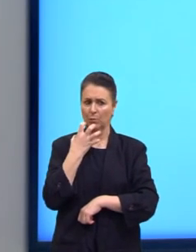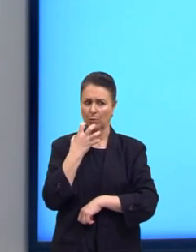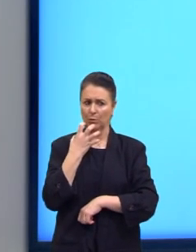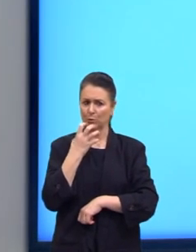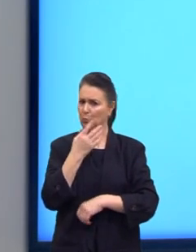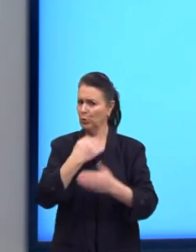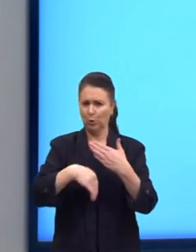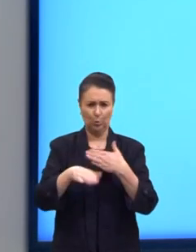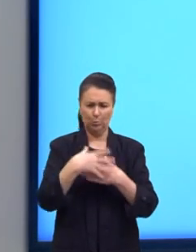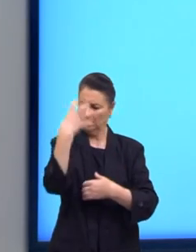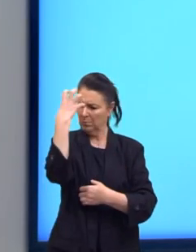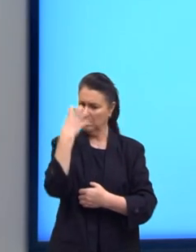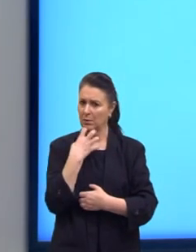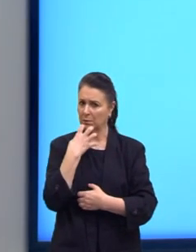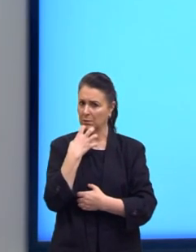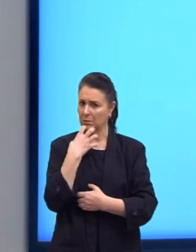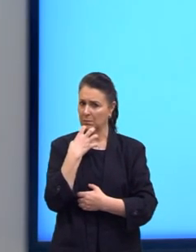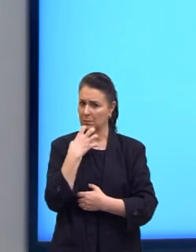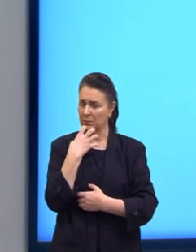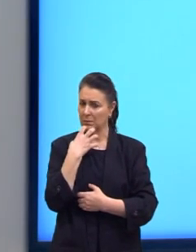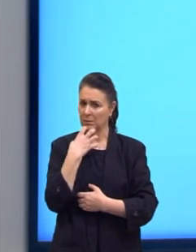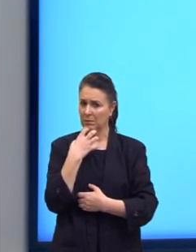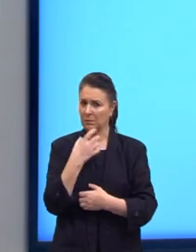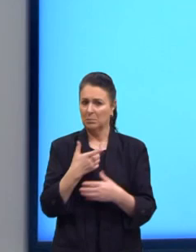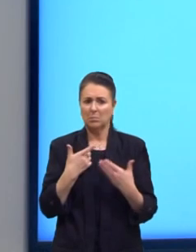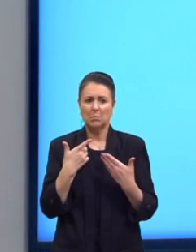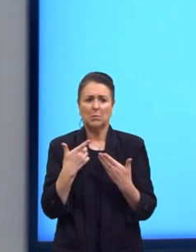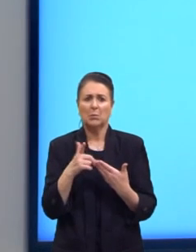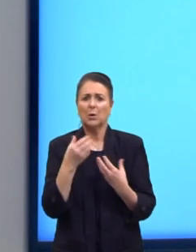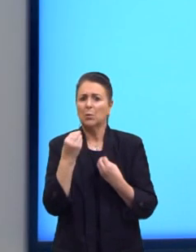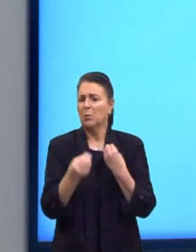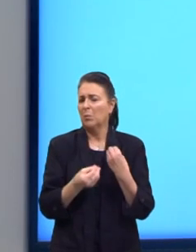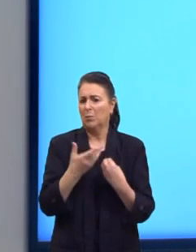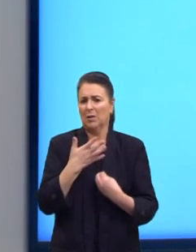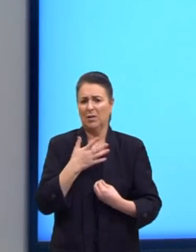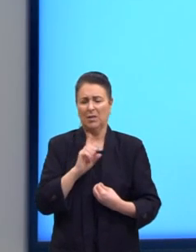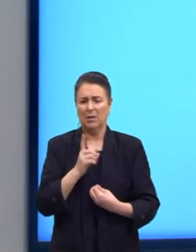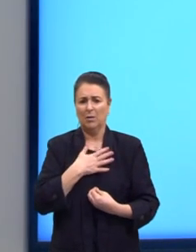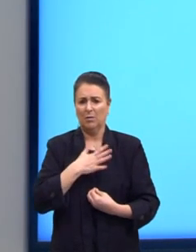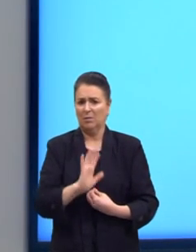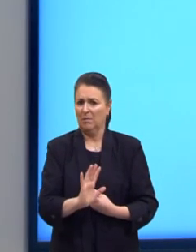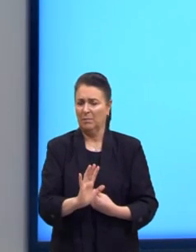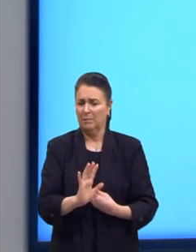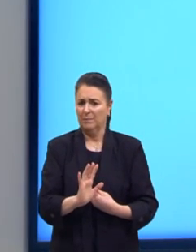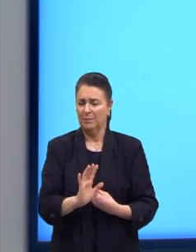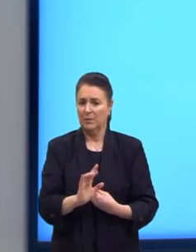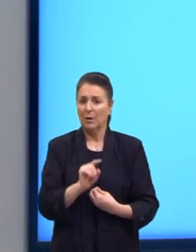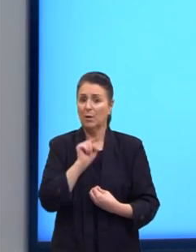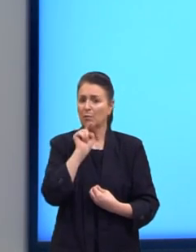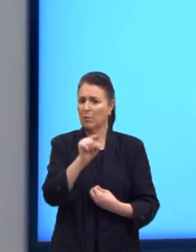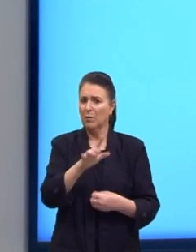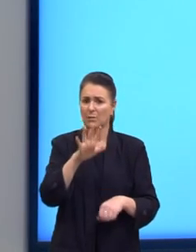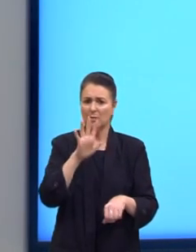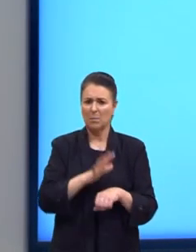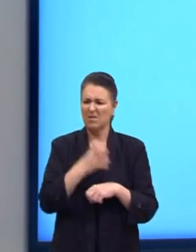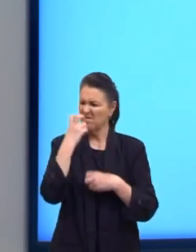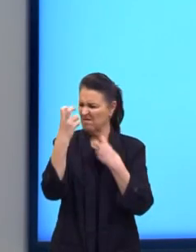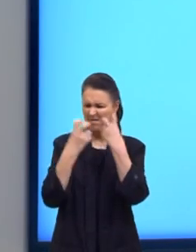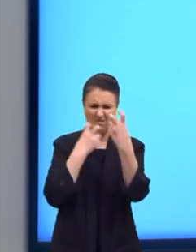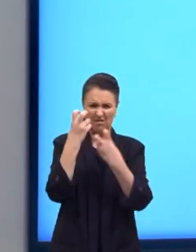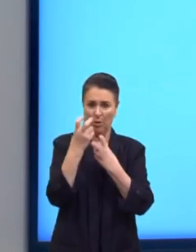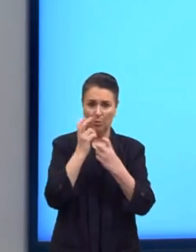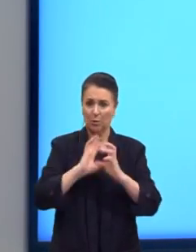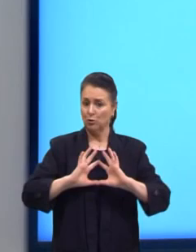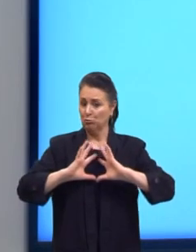What's not to like? O que não tem para gostar? You are the loudest of the loud. Você é o mais gritão de todos,